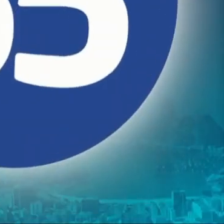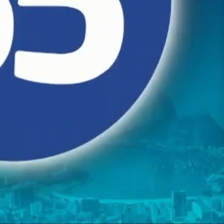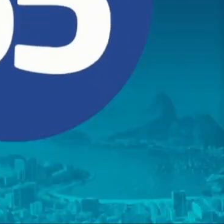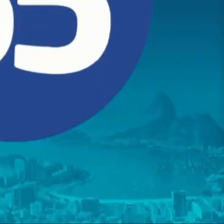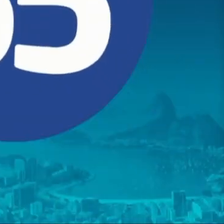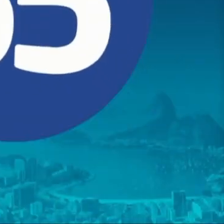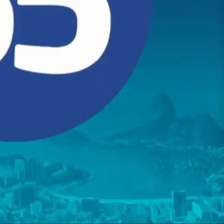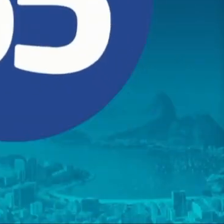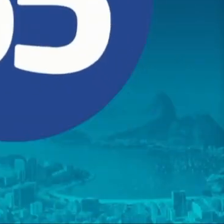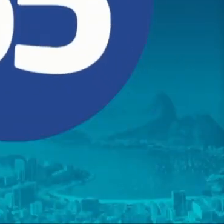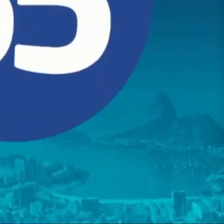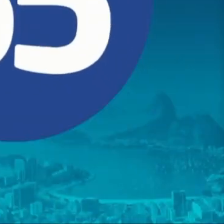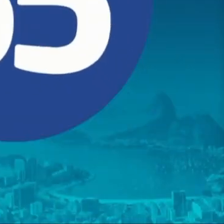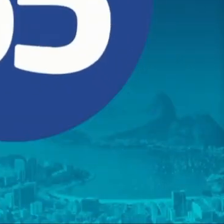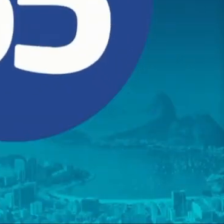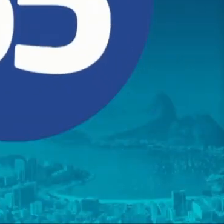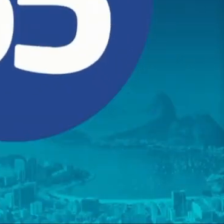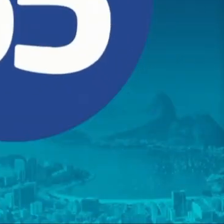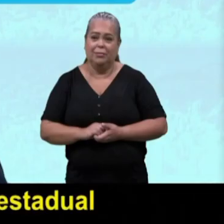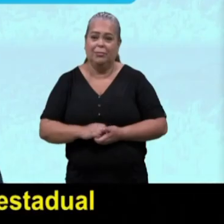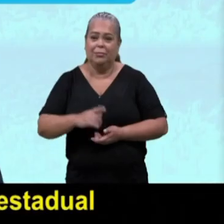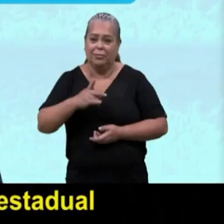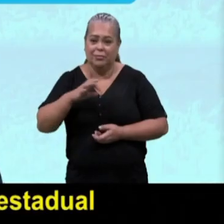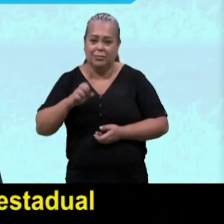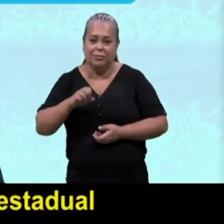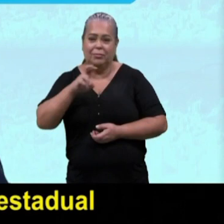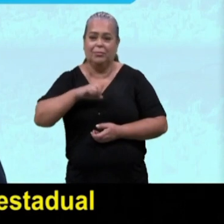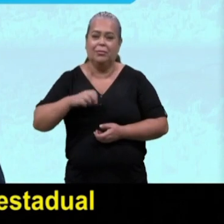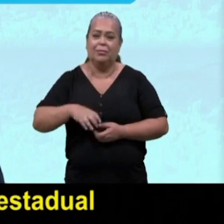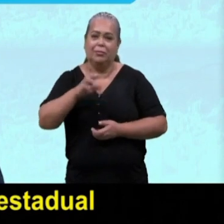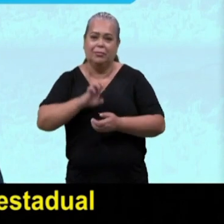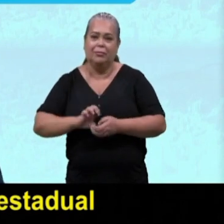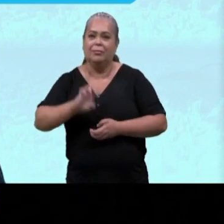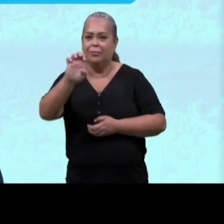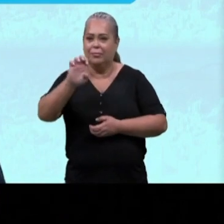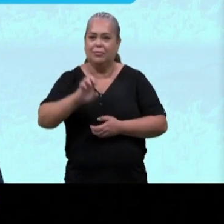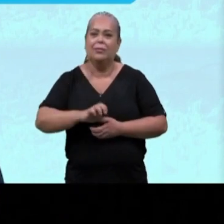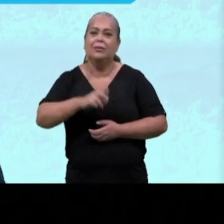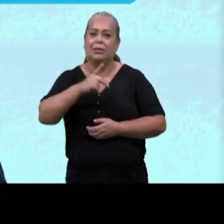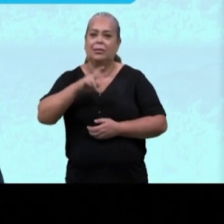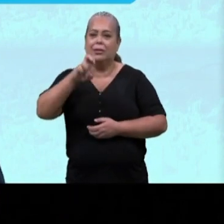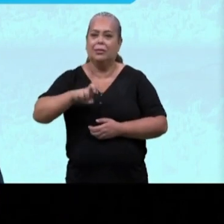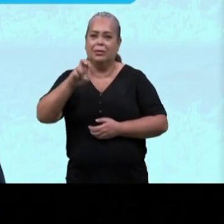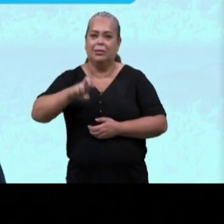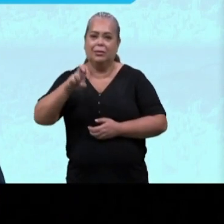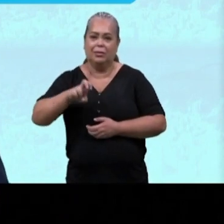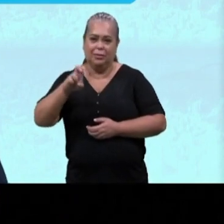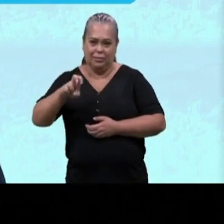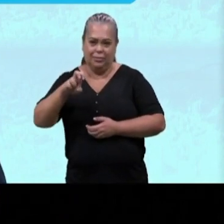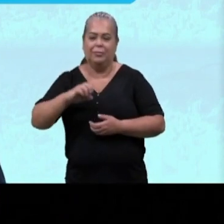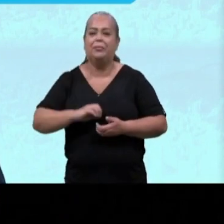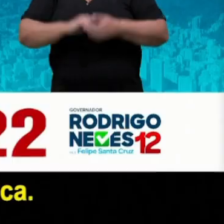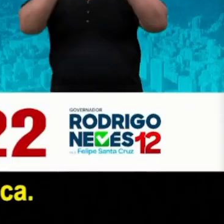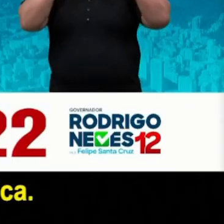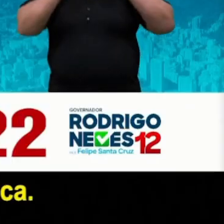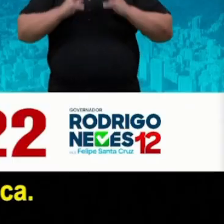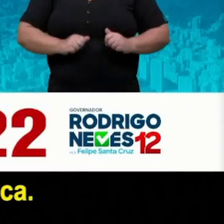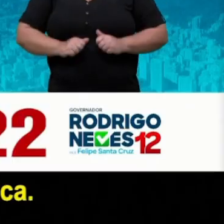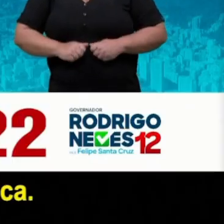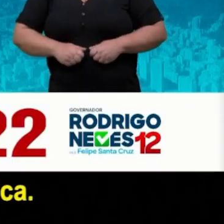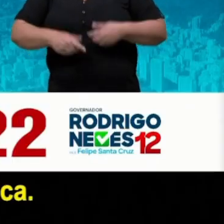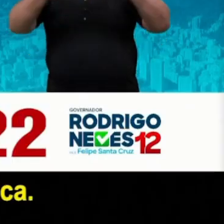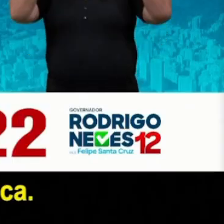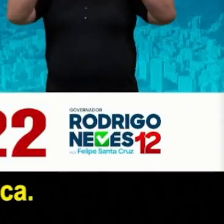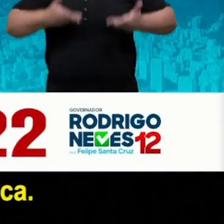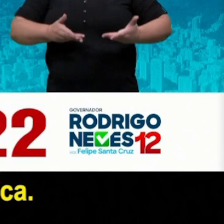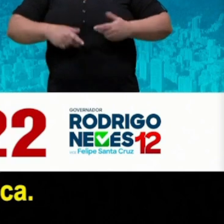55. Vote PSD. Guilherme Schleder, o deputado estadual do Eduardo Paes, 55555. Ética